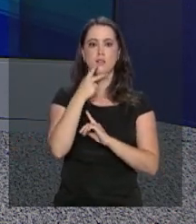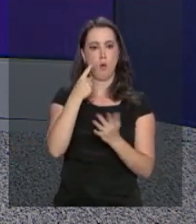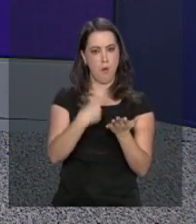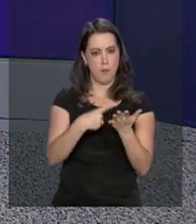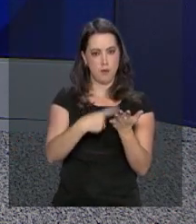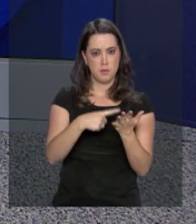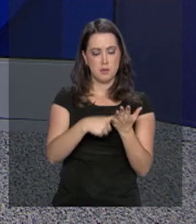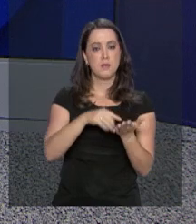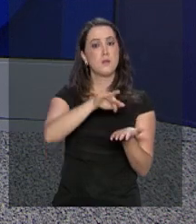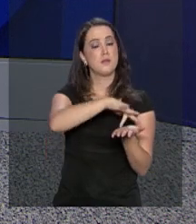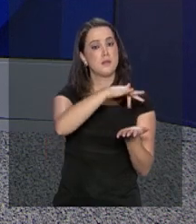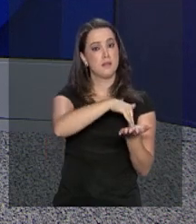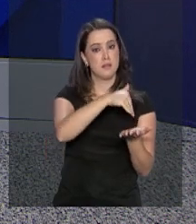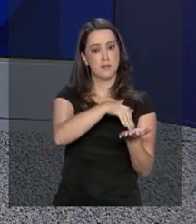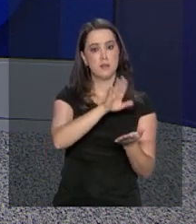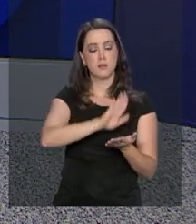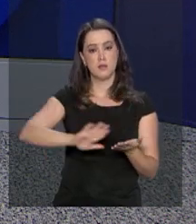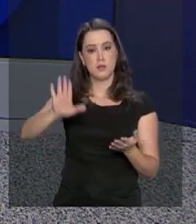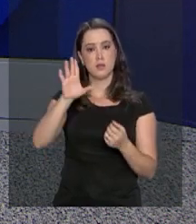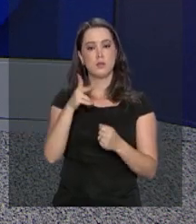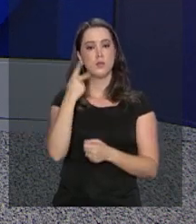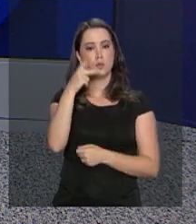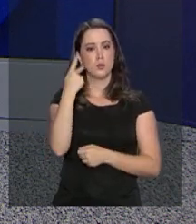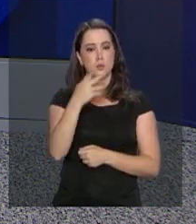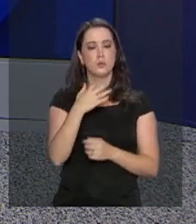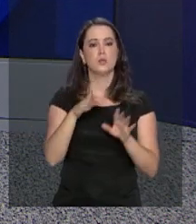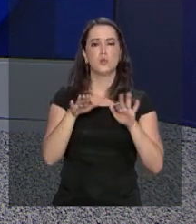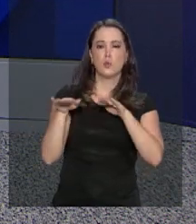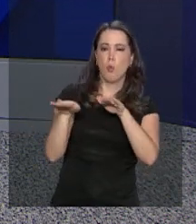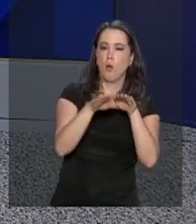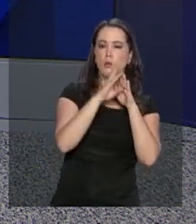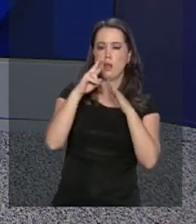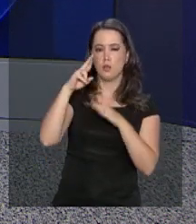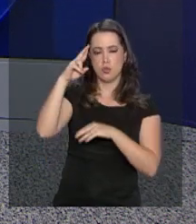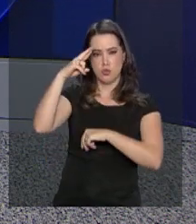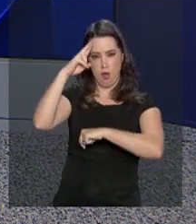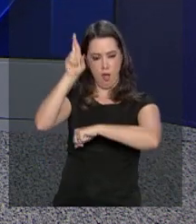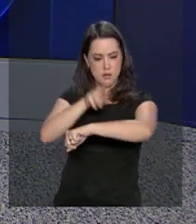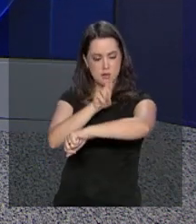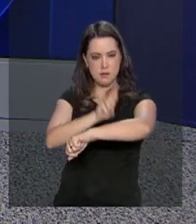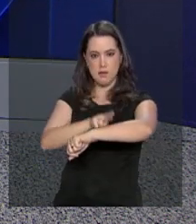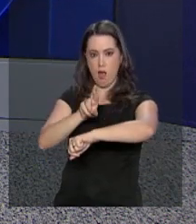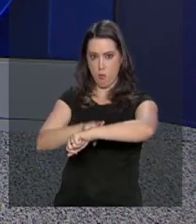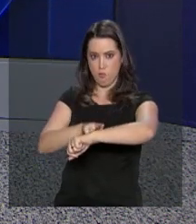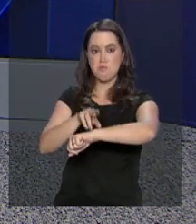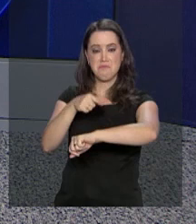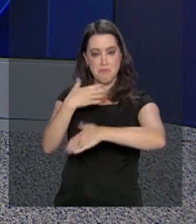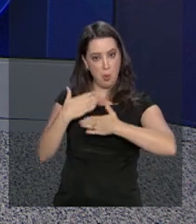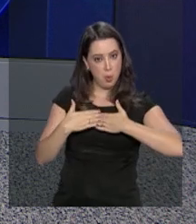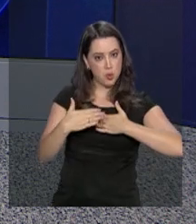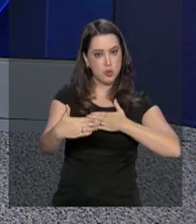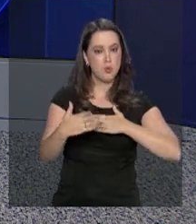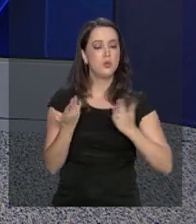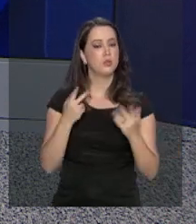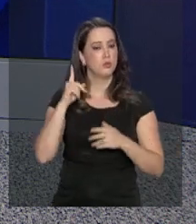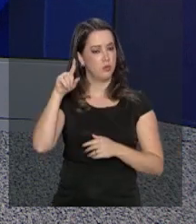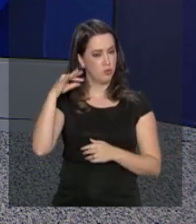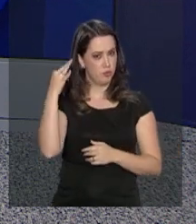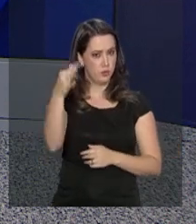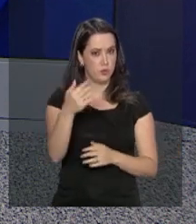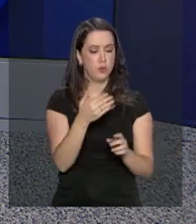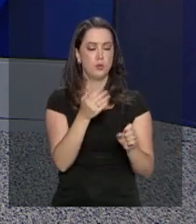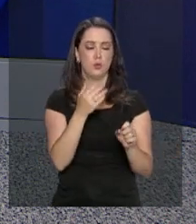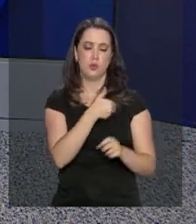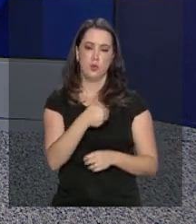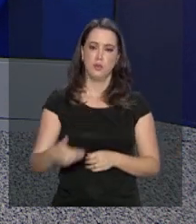Políticas de Promoção da Igualdade Racial, a CEPIR, será mantida pelo próximo governo. De acordo com a nota, a secretaria terá